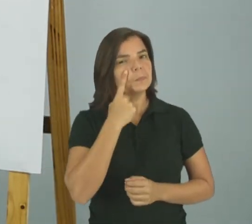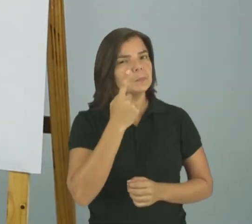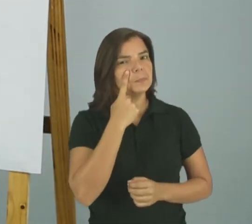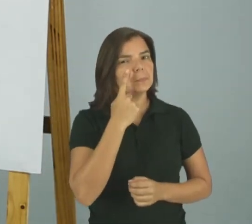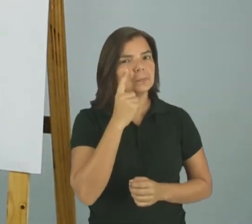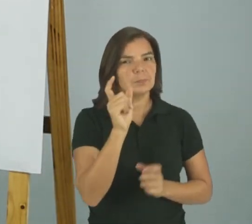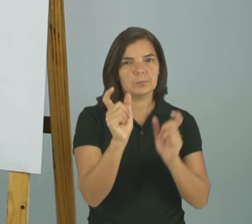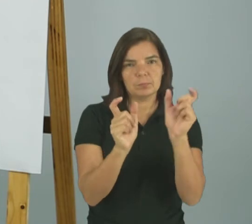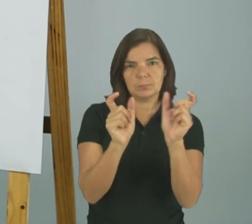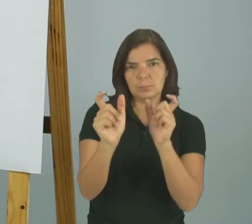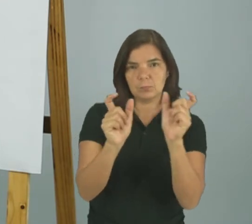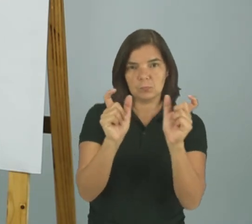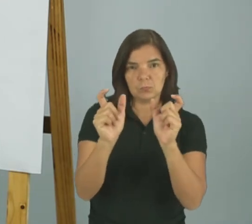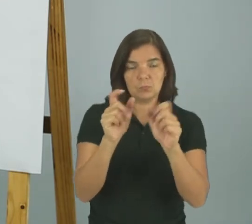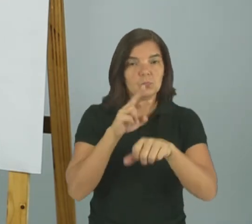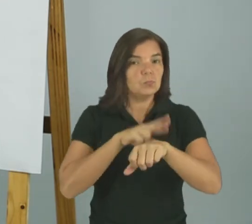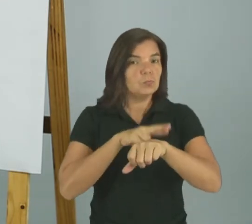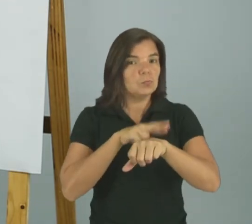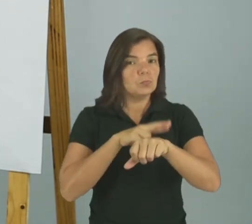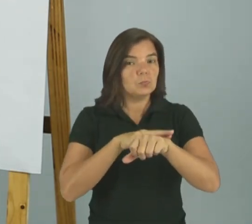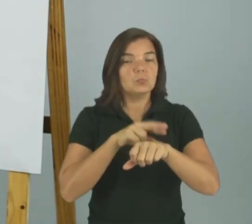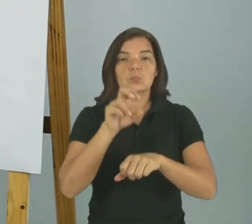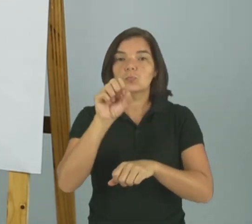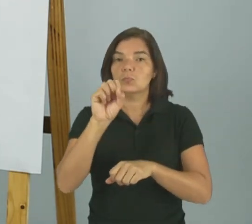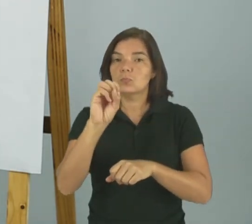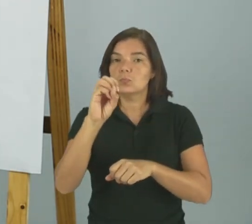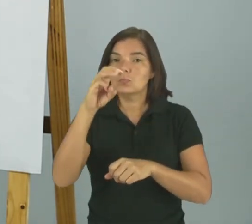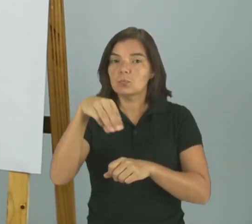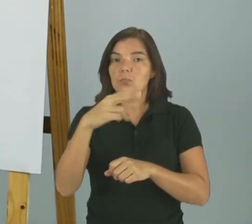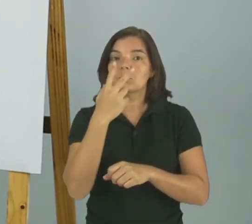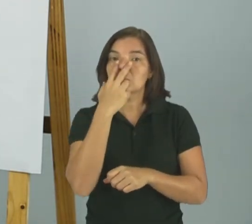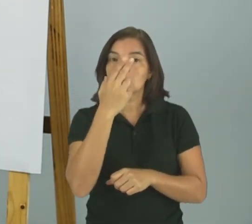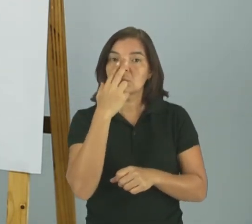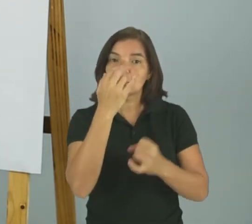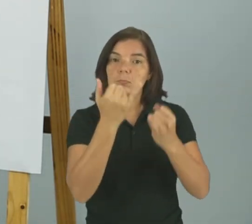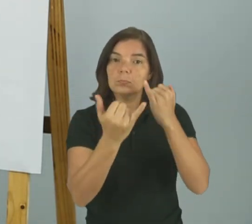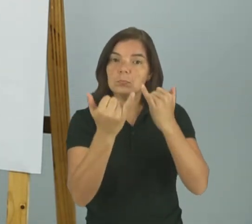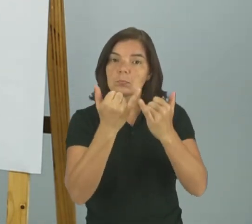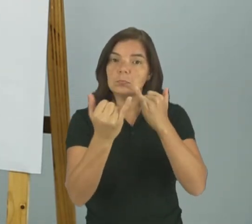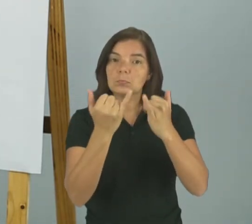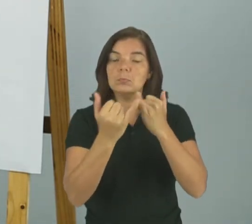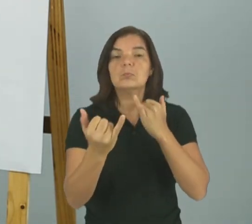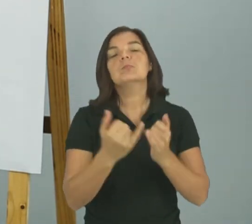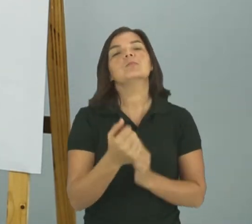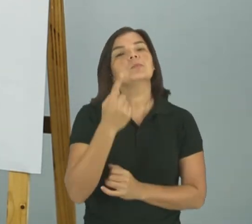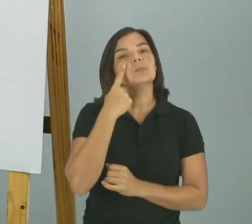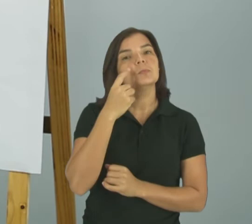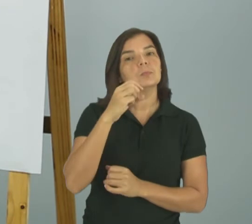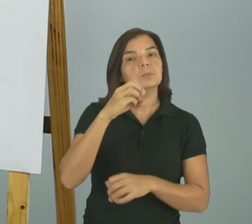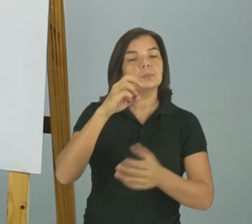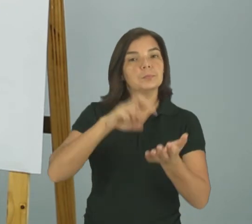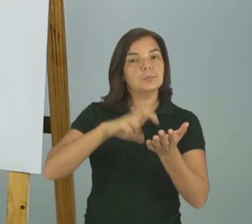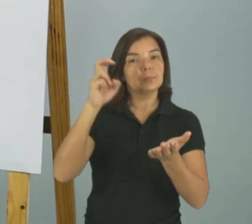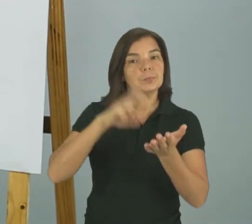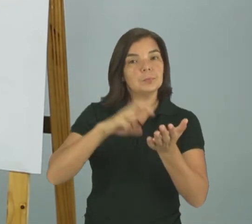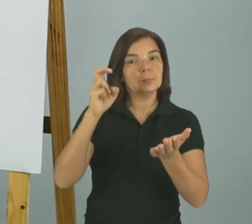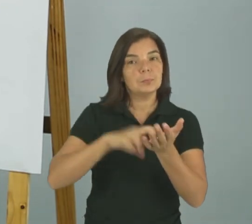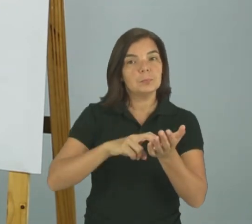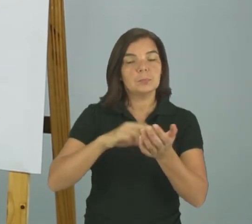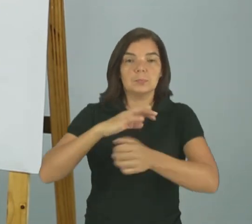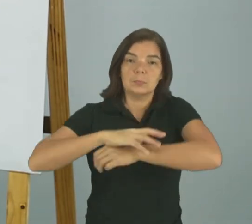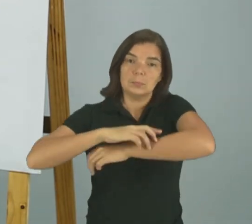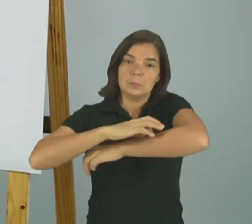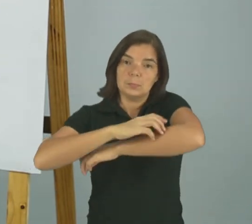Terminam com o mesmo som Tá Tem sons semelhantes Então como a gente vê aqui ó Manhã Aranha